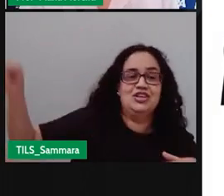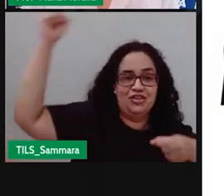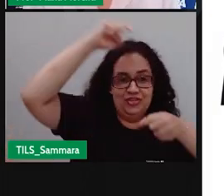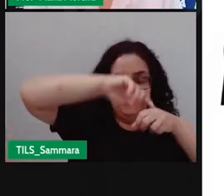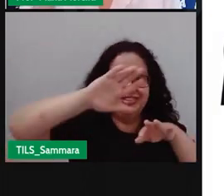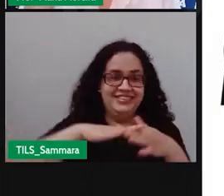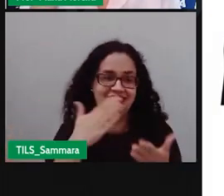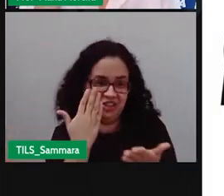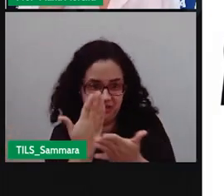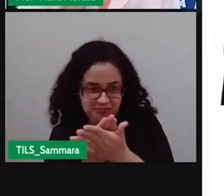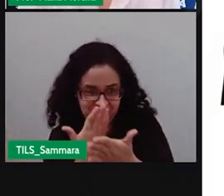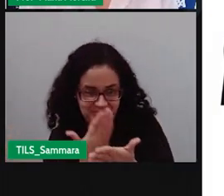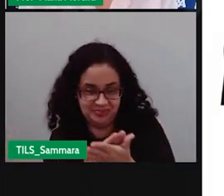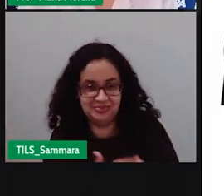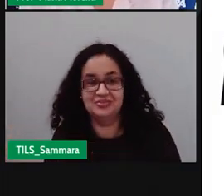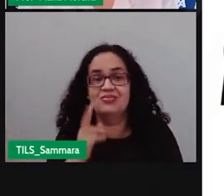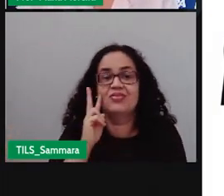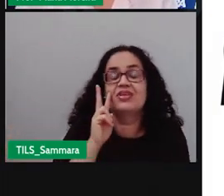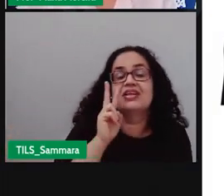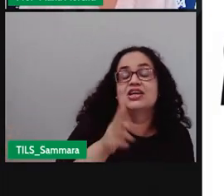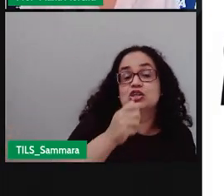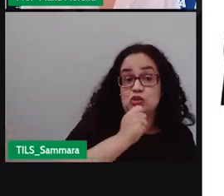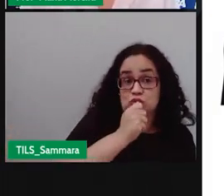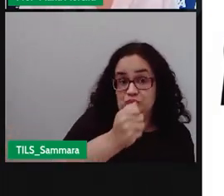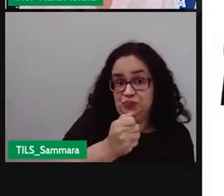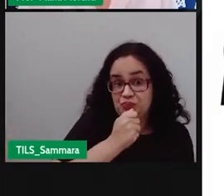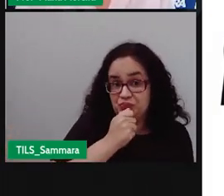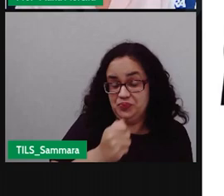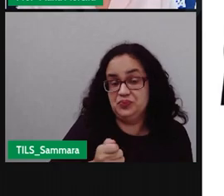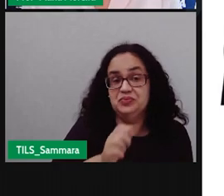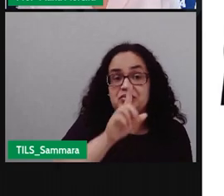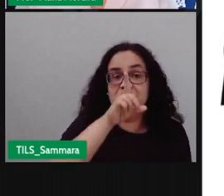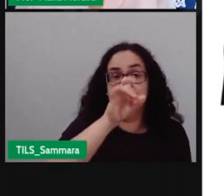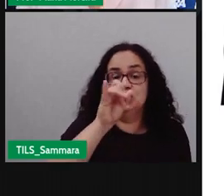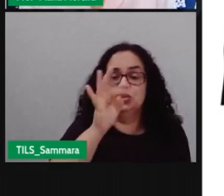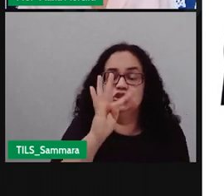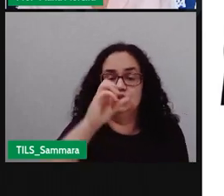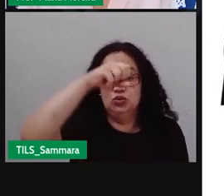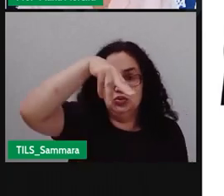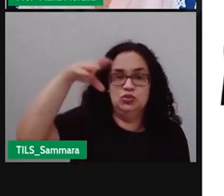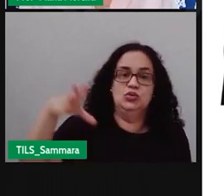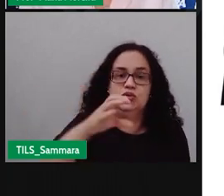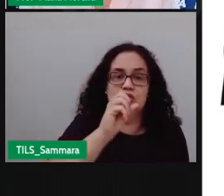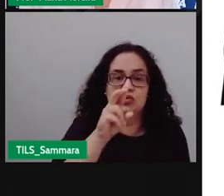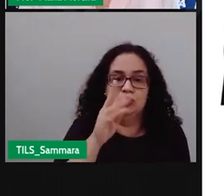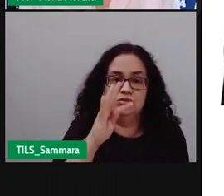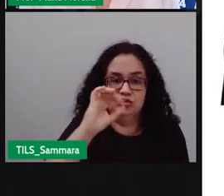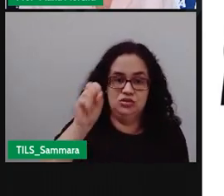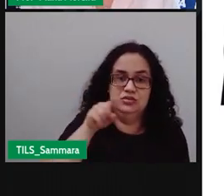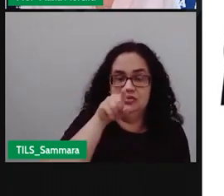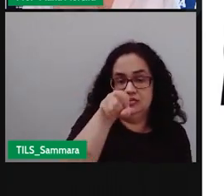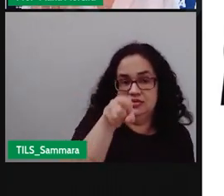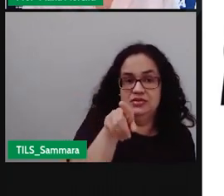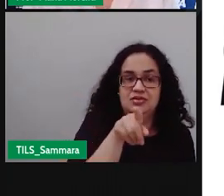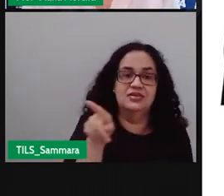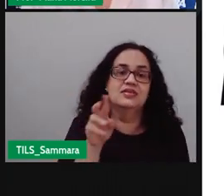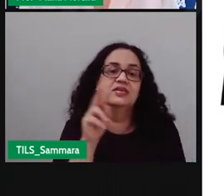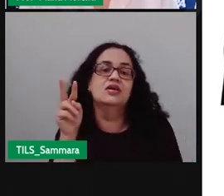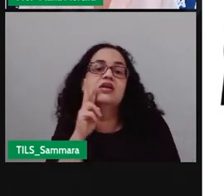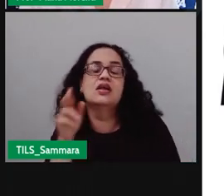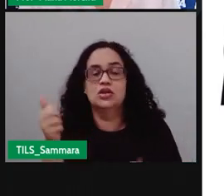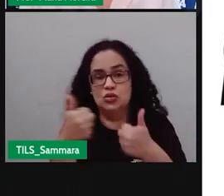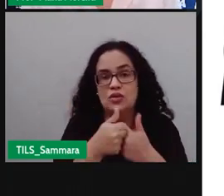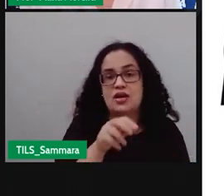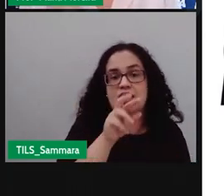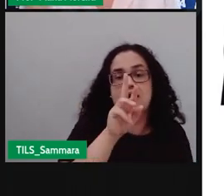aulas site do Acorda Cidade esse é o jornalista aí de Uto Cotinho do lado Rafael Velano certo que eu falei com